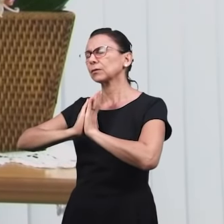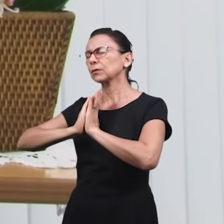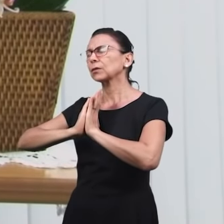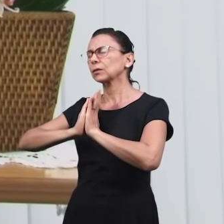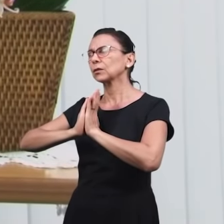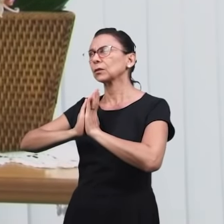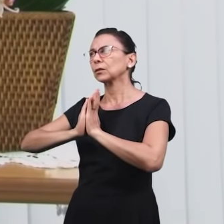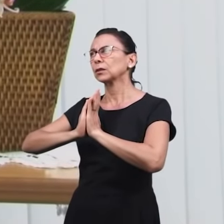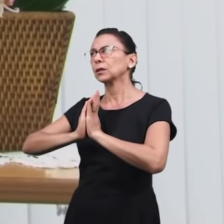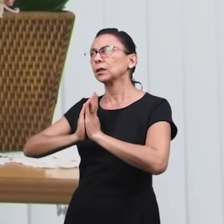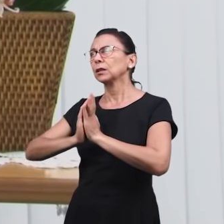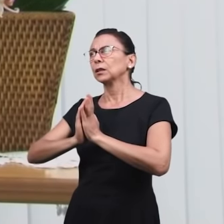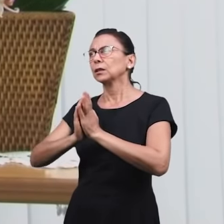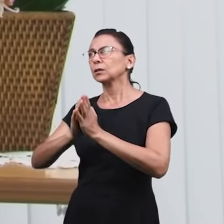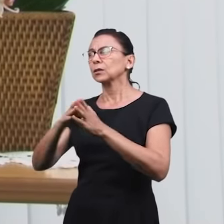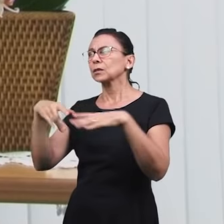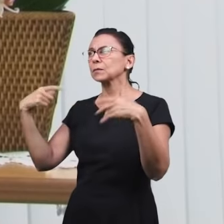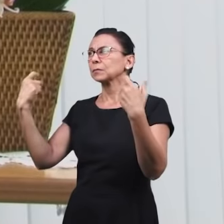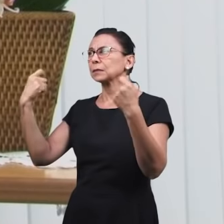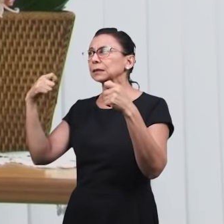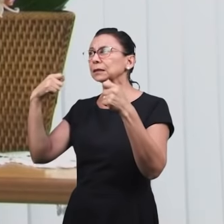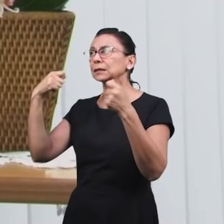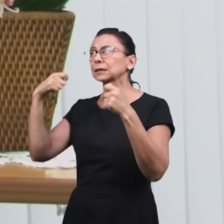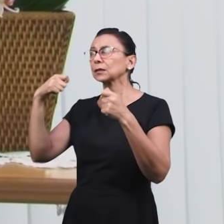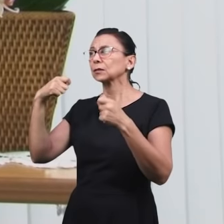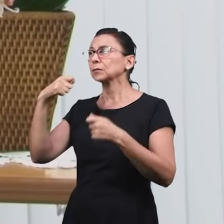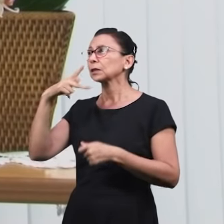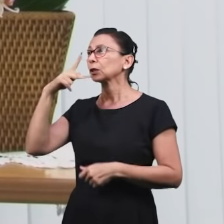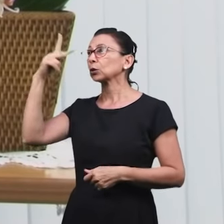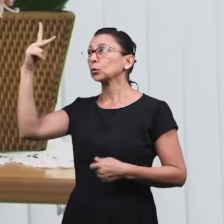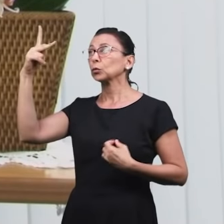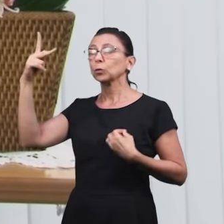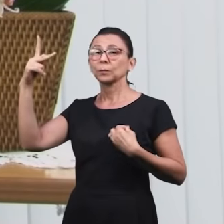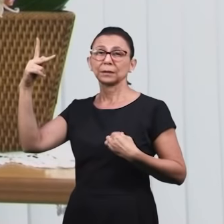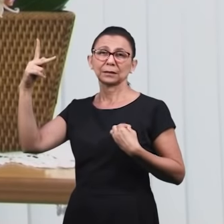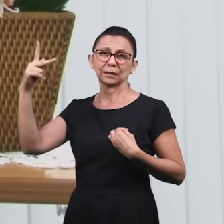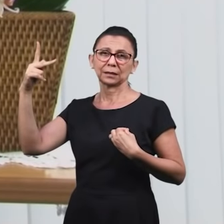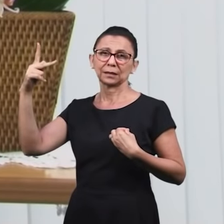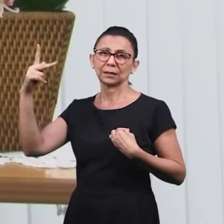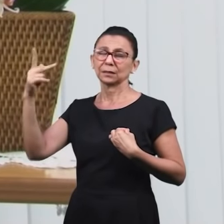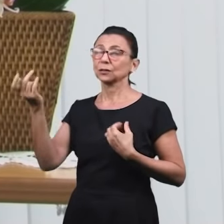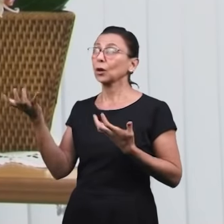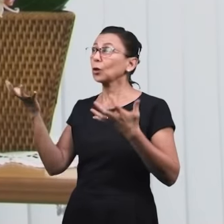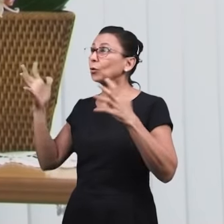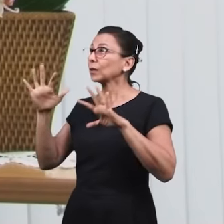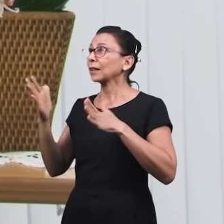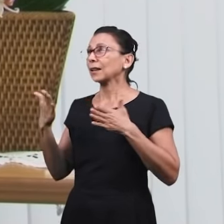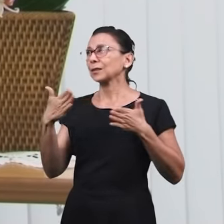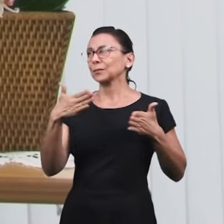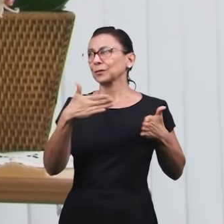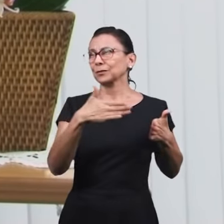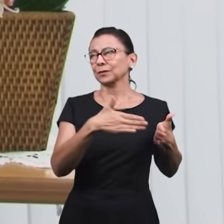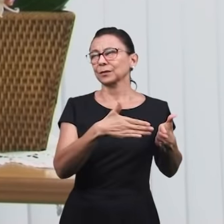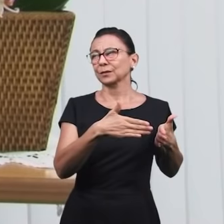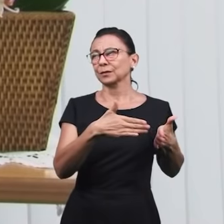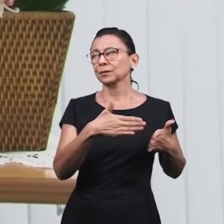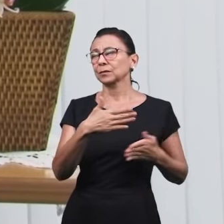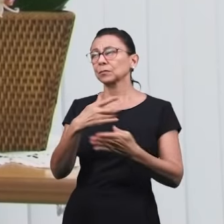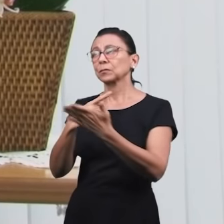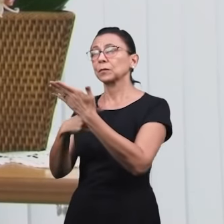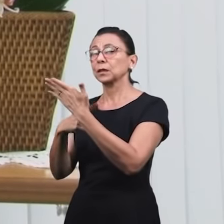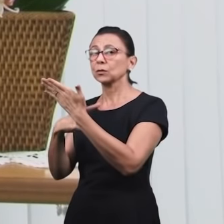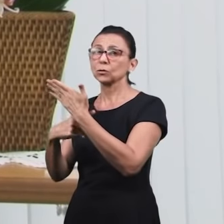não deixe que a Tua presença não faça mais sentido em minha vida, ou seja, não me permita abandonar a Tua presença,